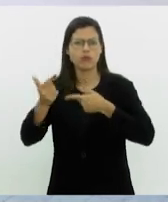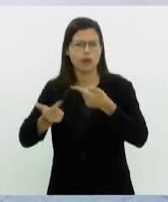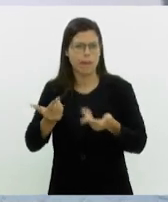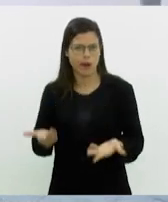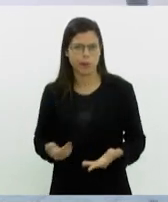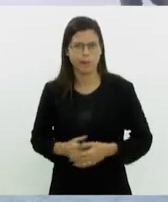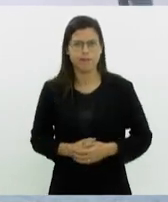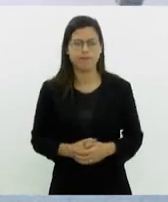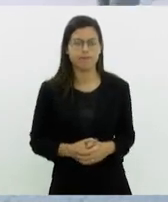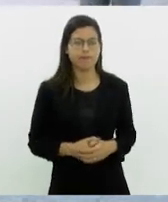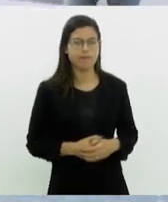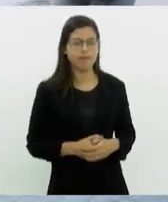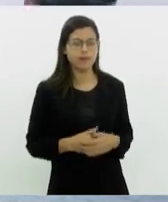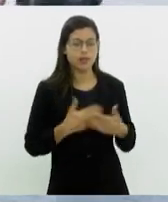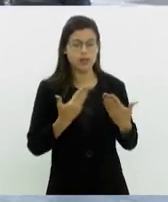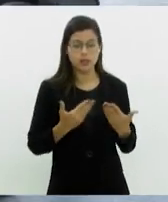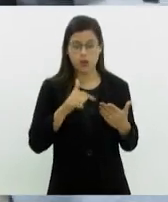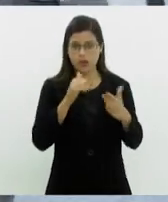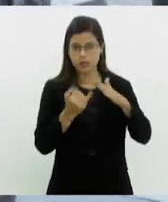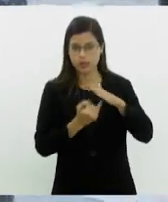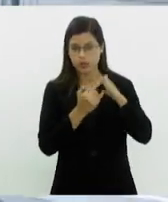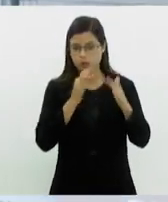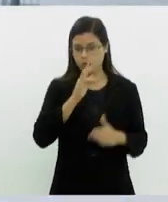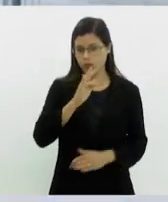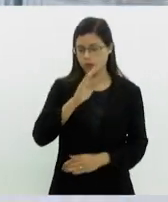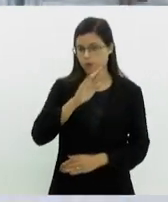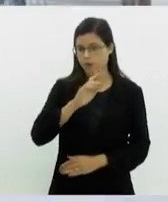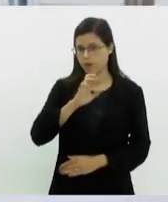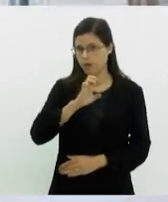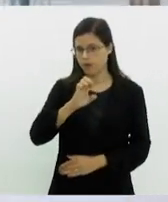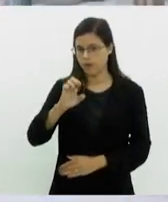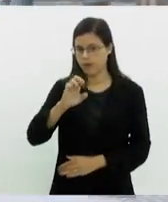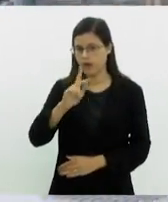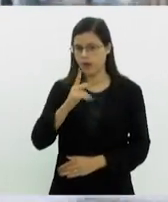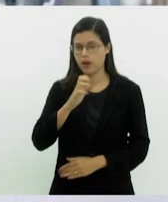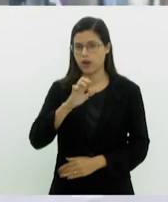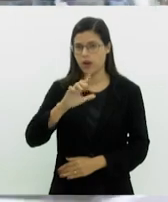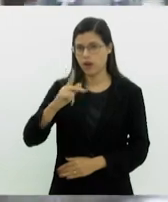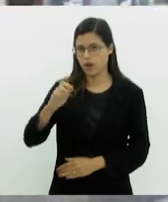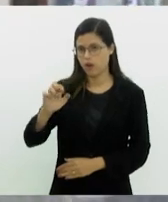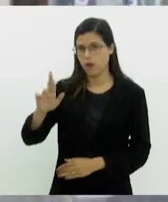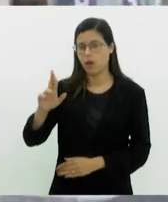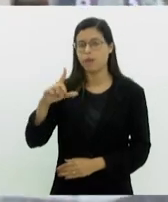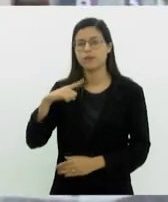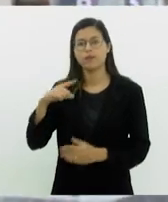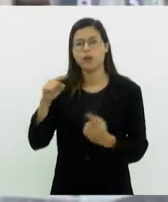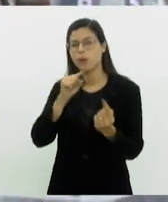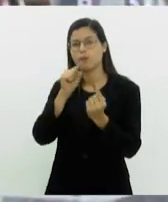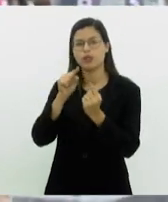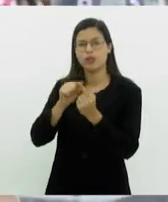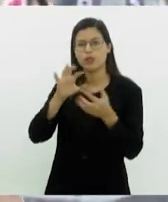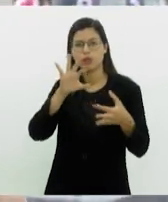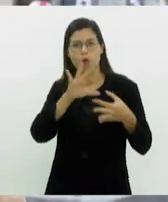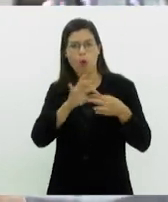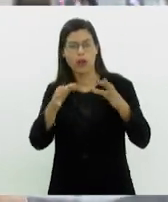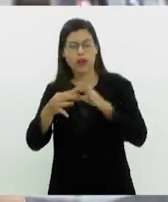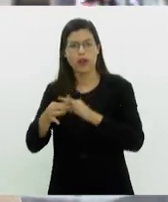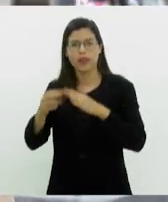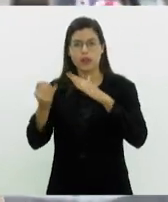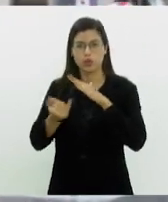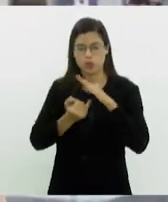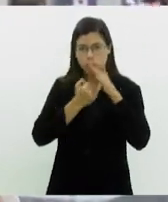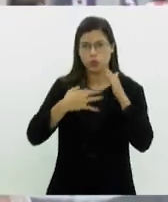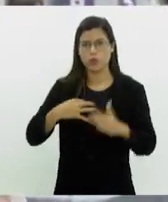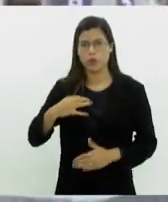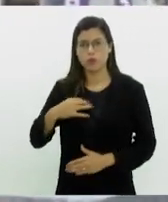Então, a Ferrelper é uma plataforma social que tem como objetivo conectar ONGs, voluntários e empresas